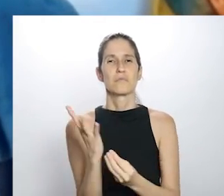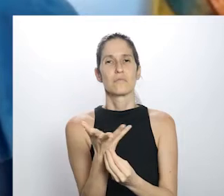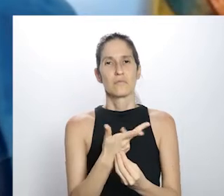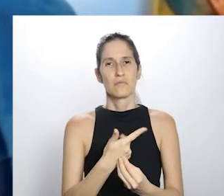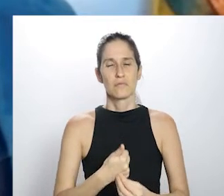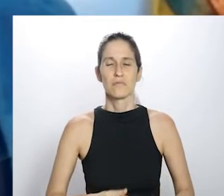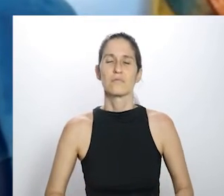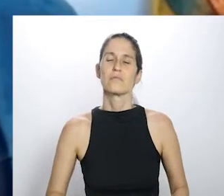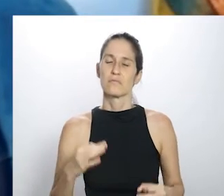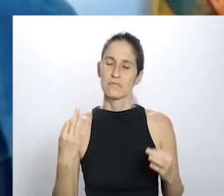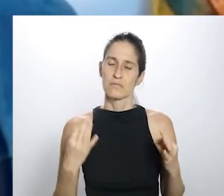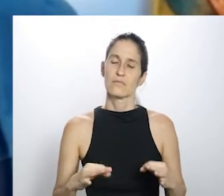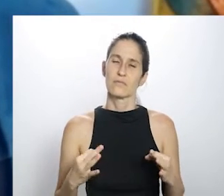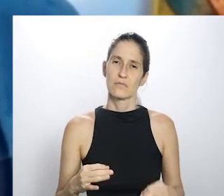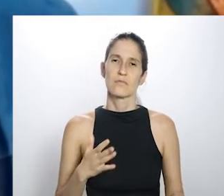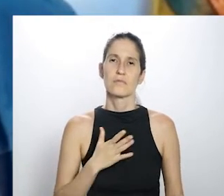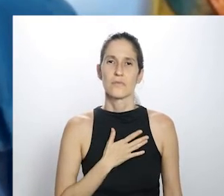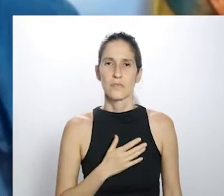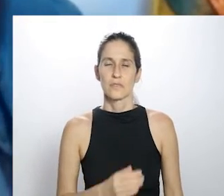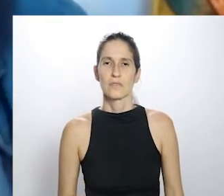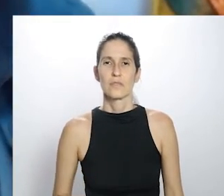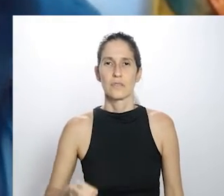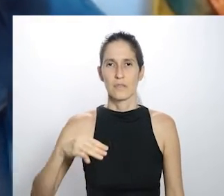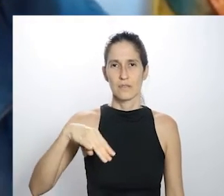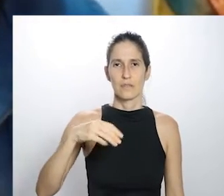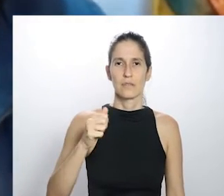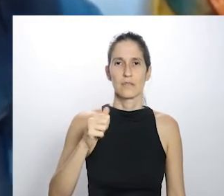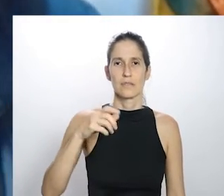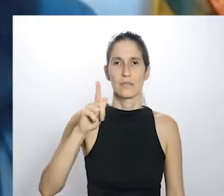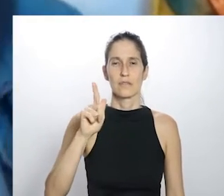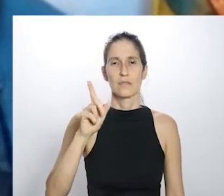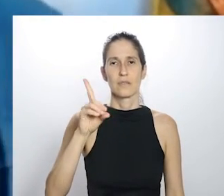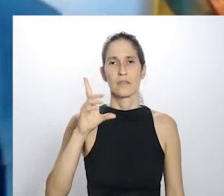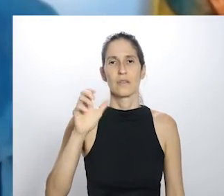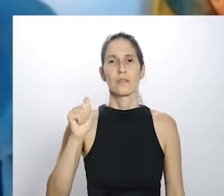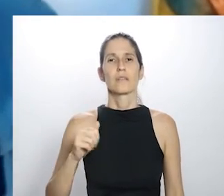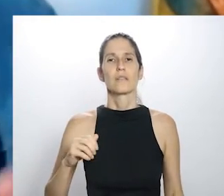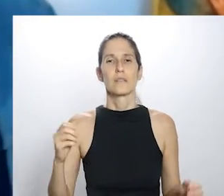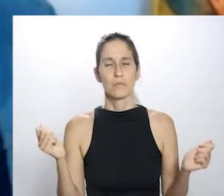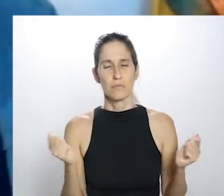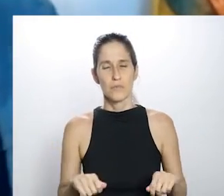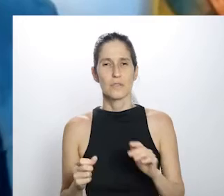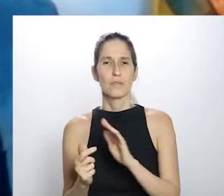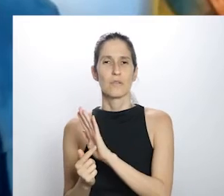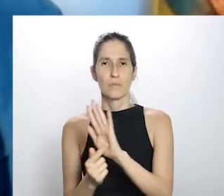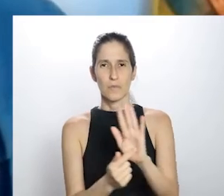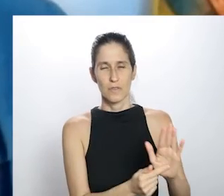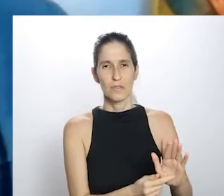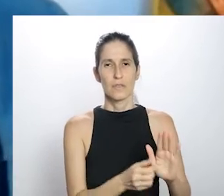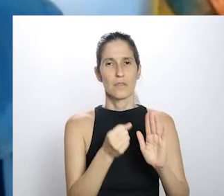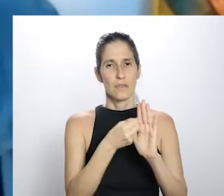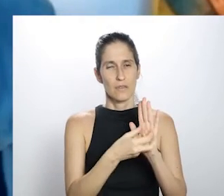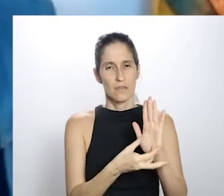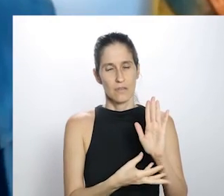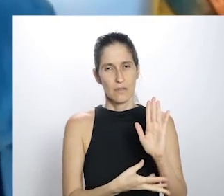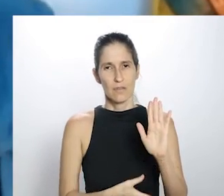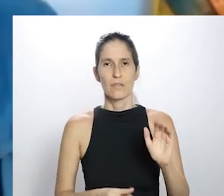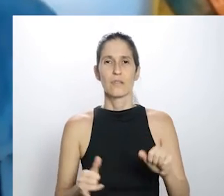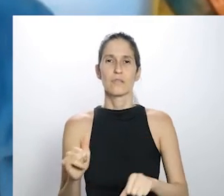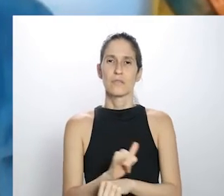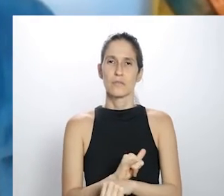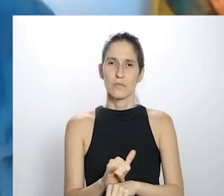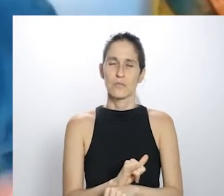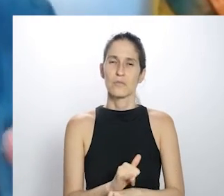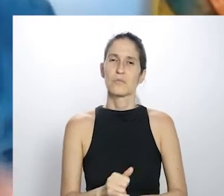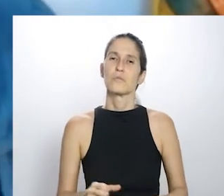cada um, dessa roda de prosa encantada, então, Magda já vai colocando aqui, o pessoal também vai colocando aqui nos chats, vai deixando registrado,